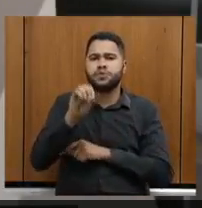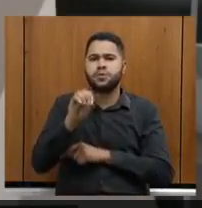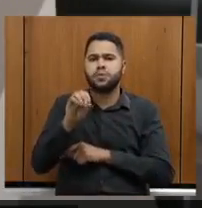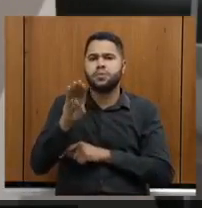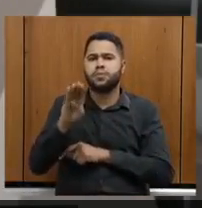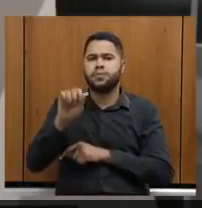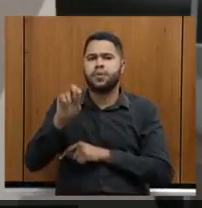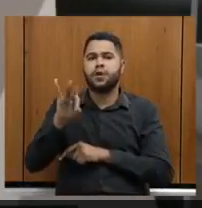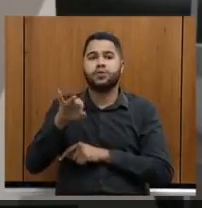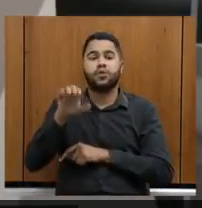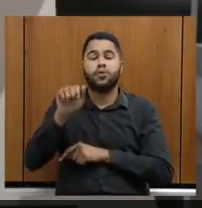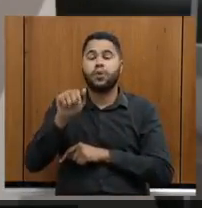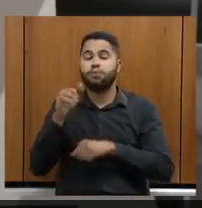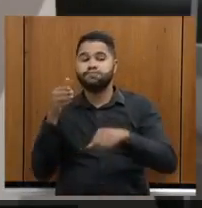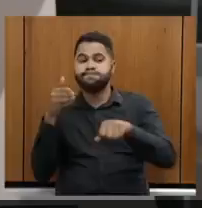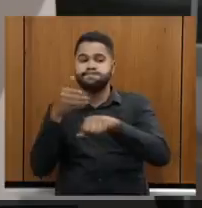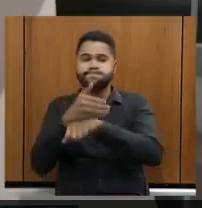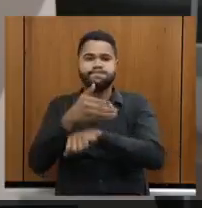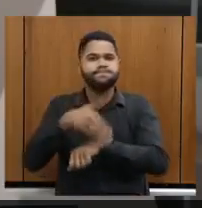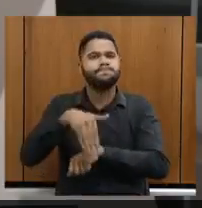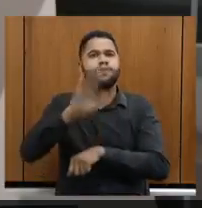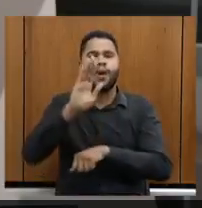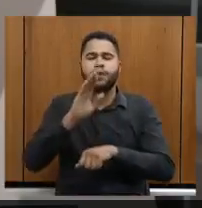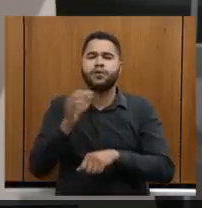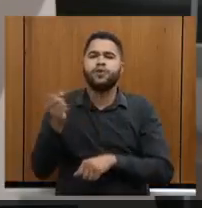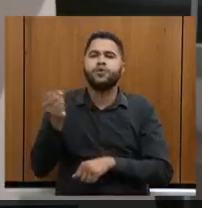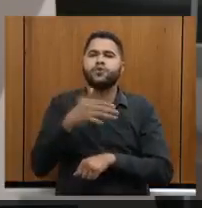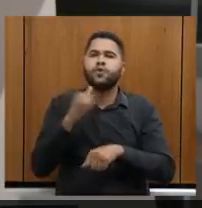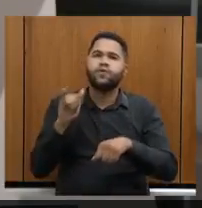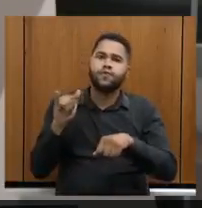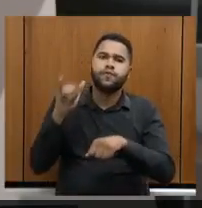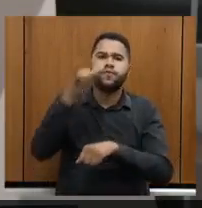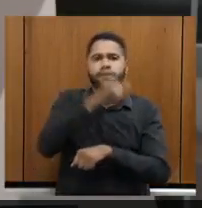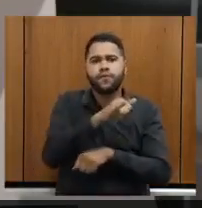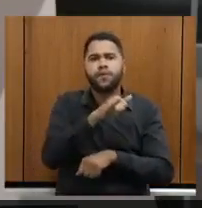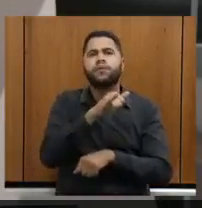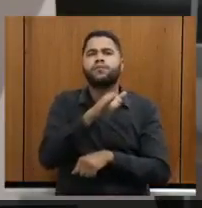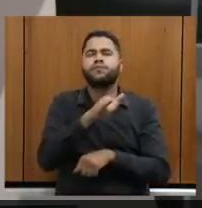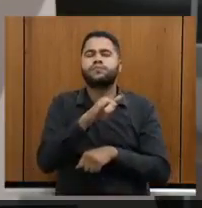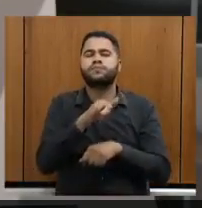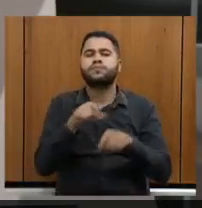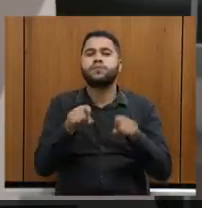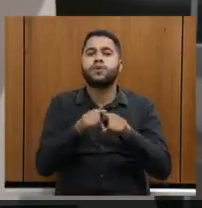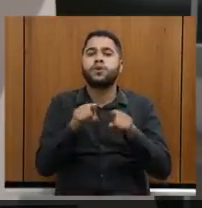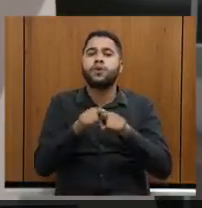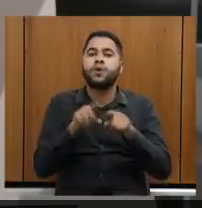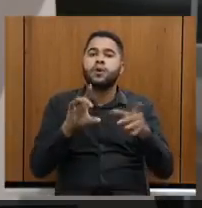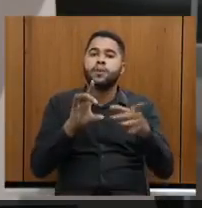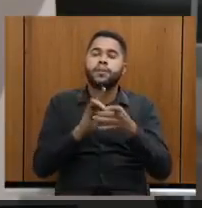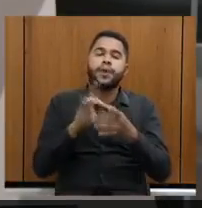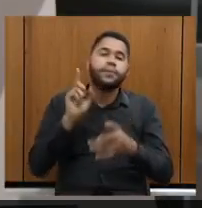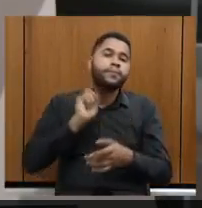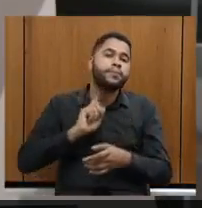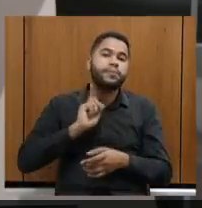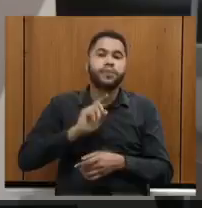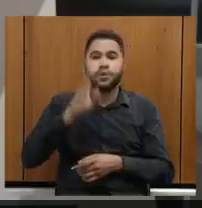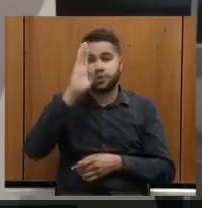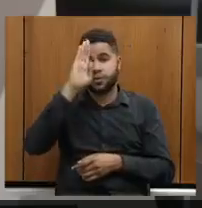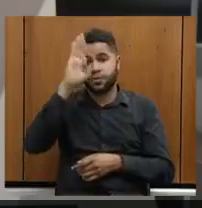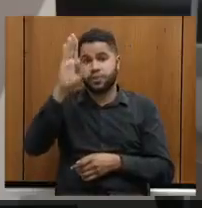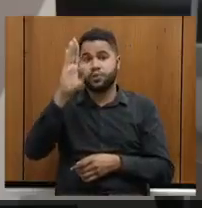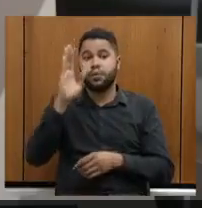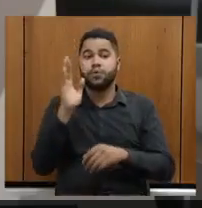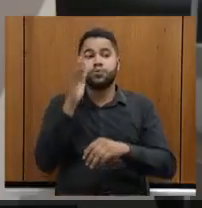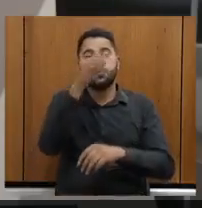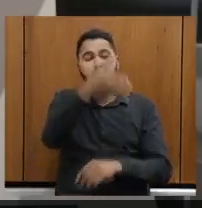melhores destinos rurais do Brasil. Novos voos, articulação e divulgação dos novos voos, conectando Minas Gerais aos principais destinos do